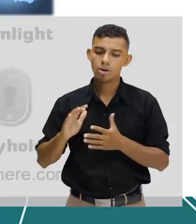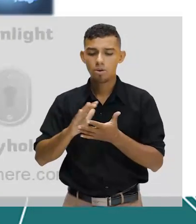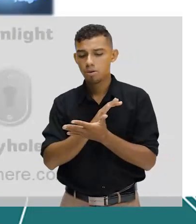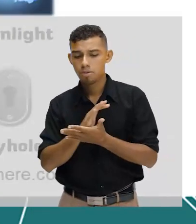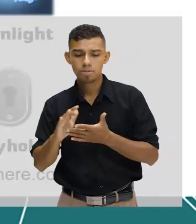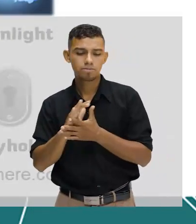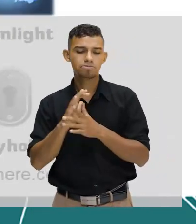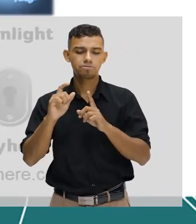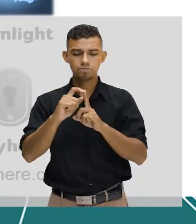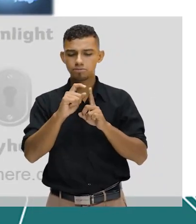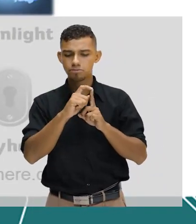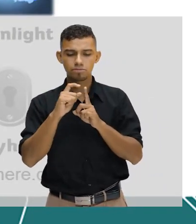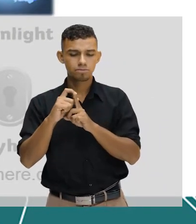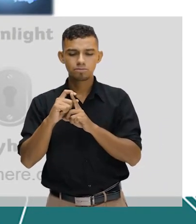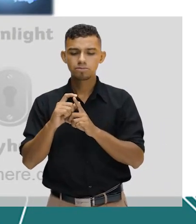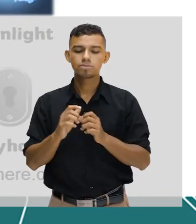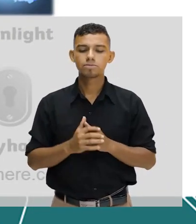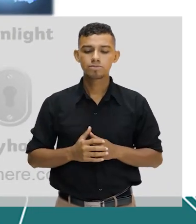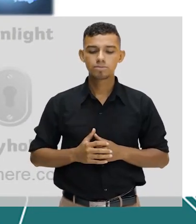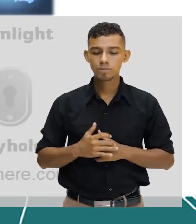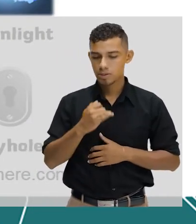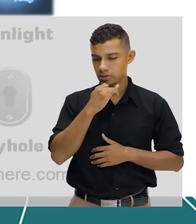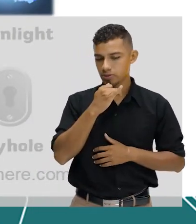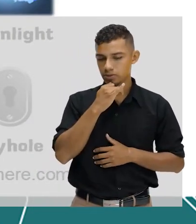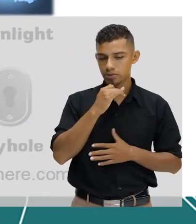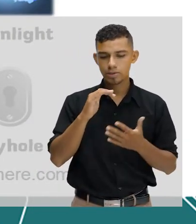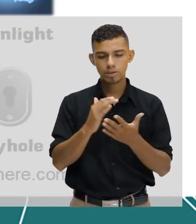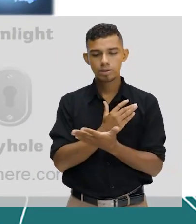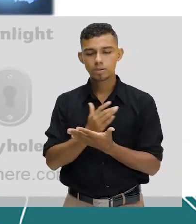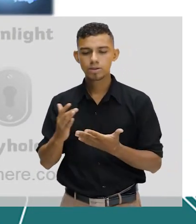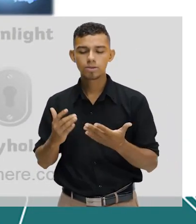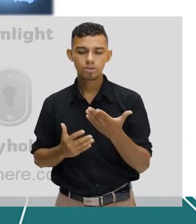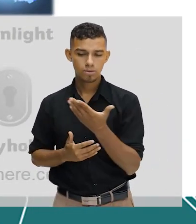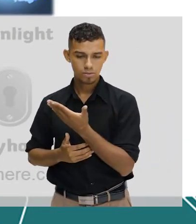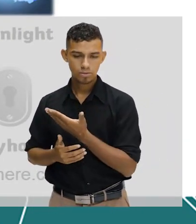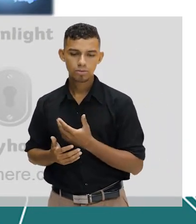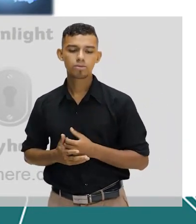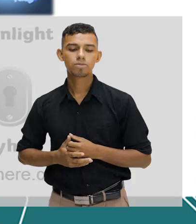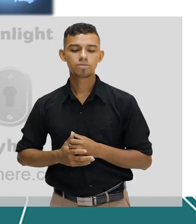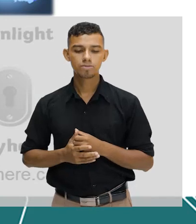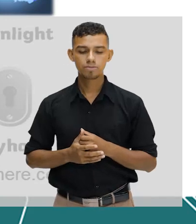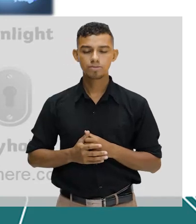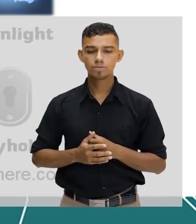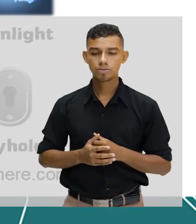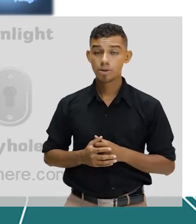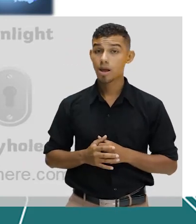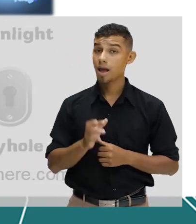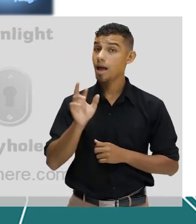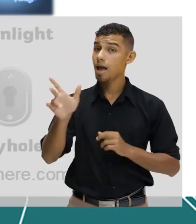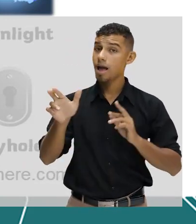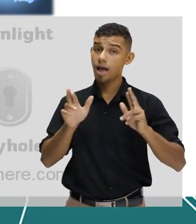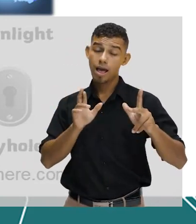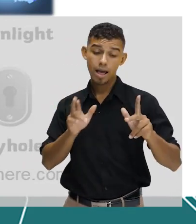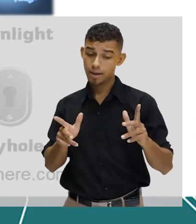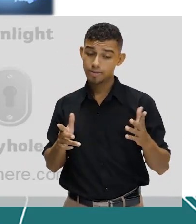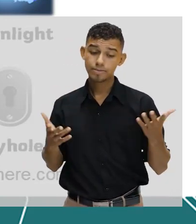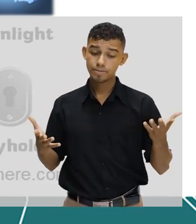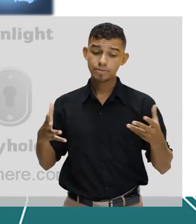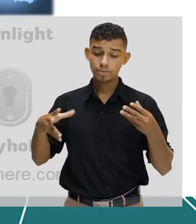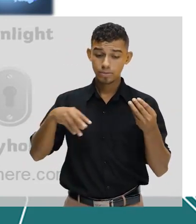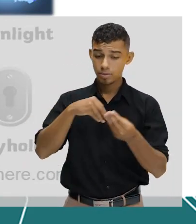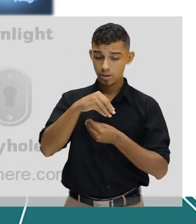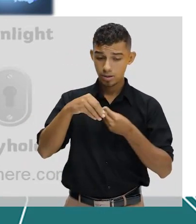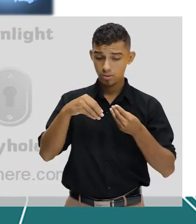palavras formadas pela composição. Olha alguns exemplos também de composições. A diferença entre a composição e a